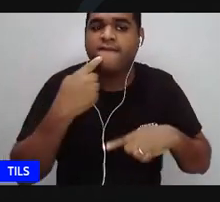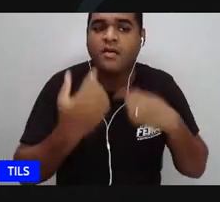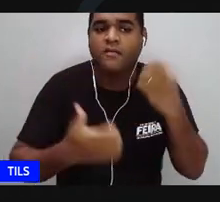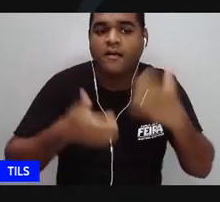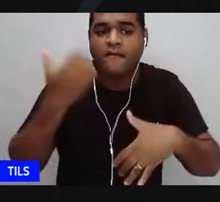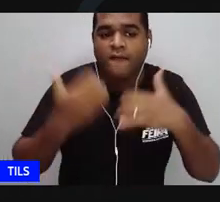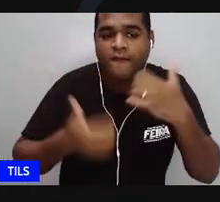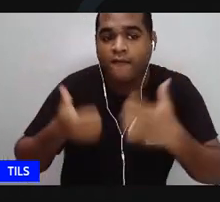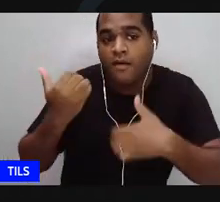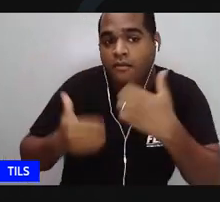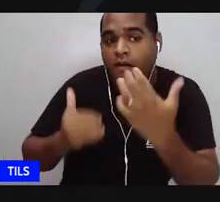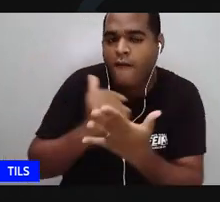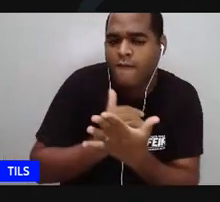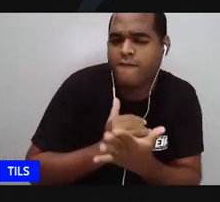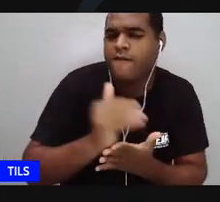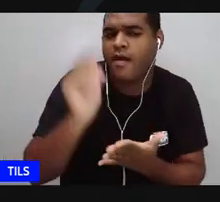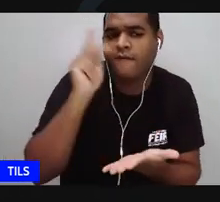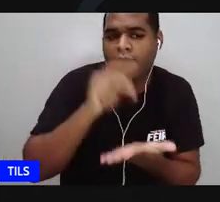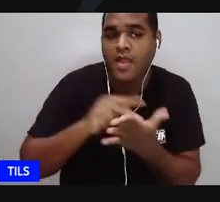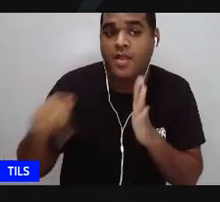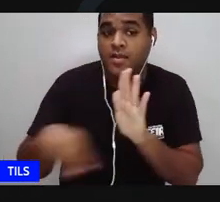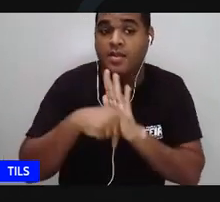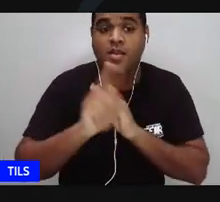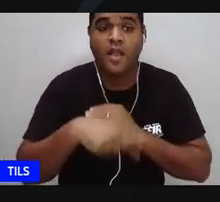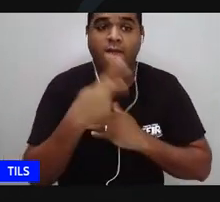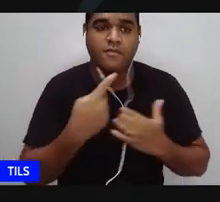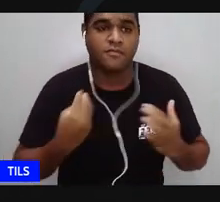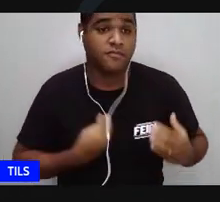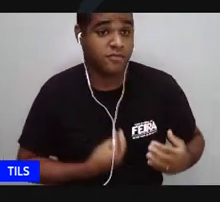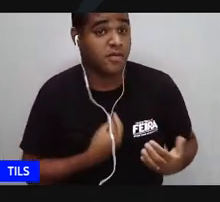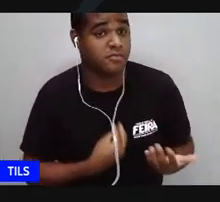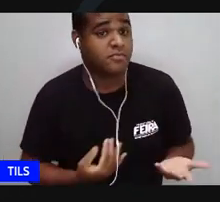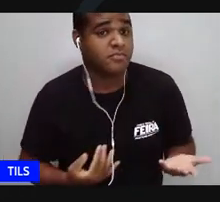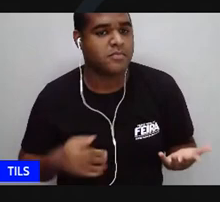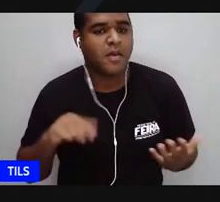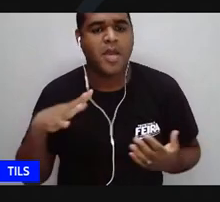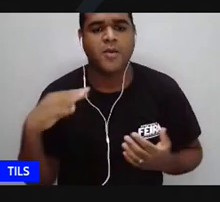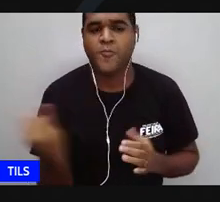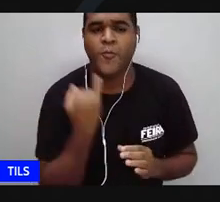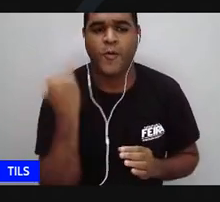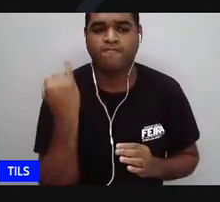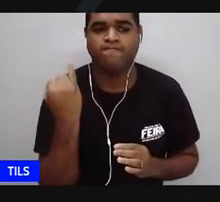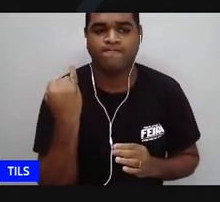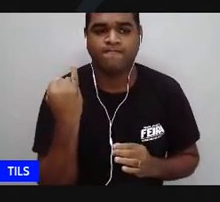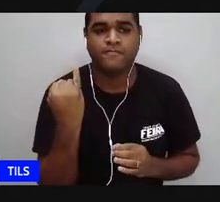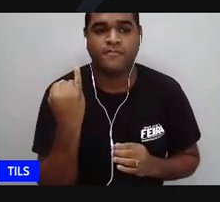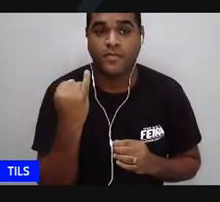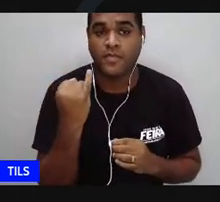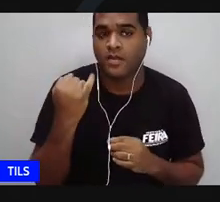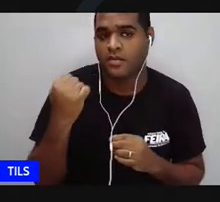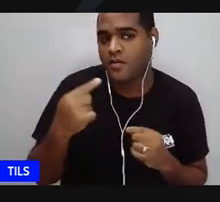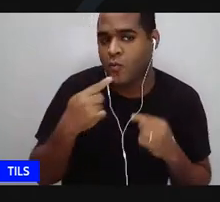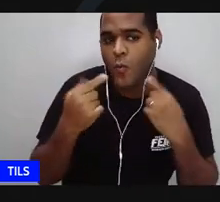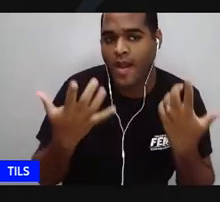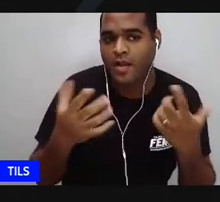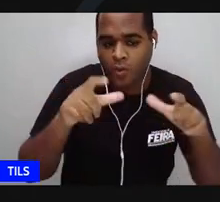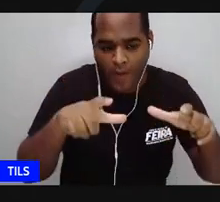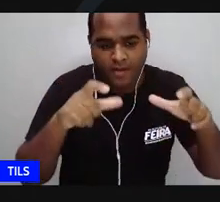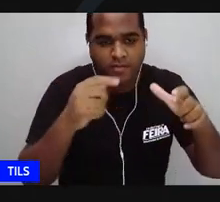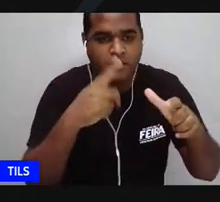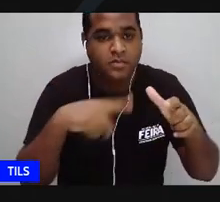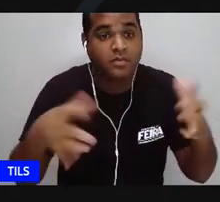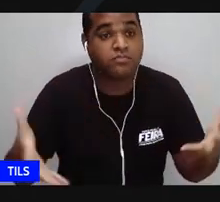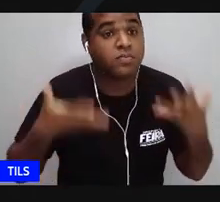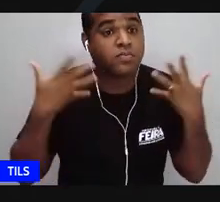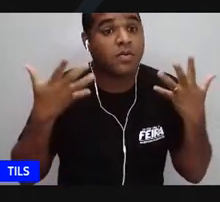a partir de um lugar que é de nossa vivência. Então, isso é importante. Então, o quarto de despejo encantou o mundo,